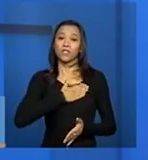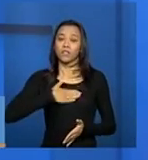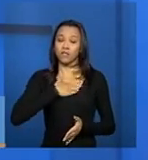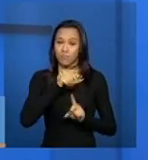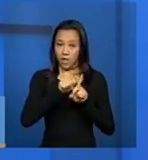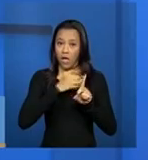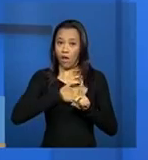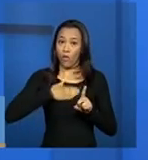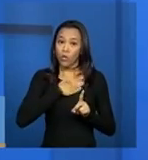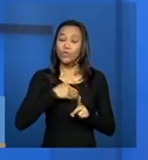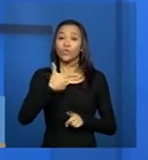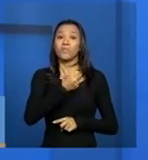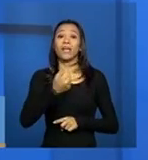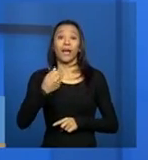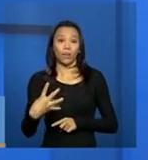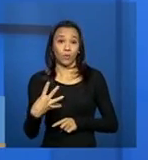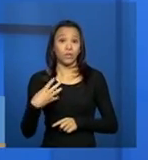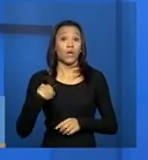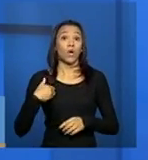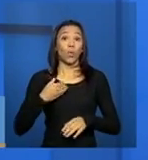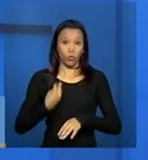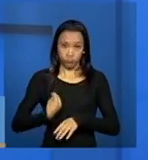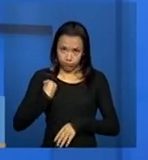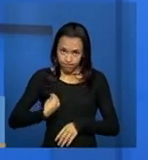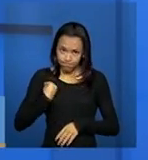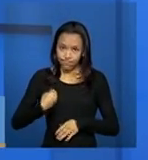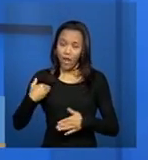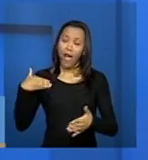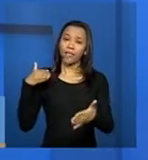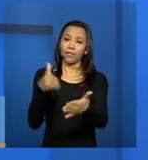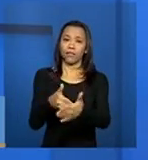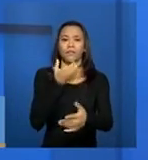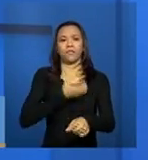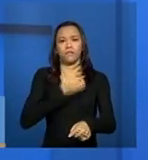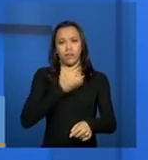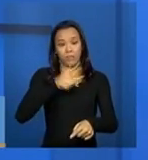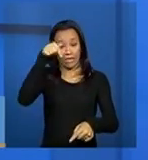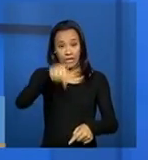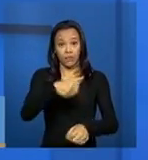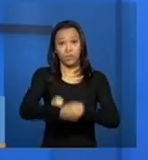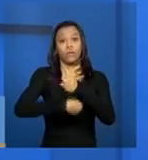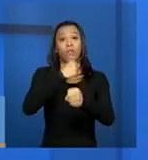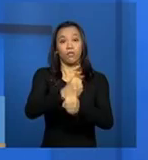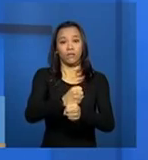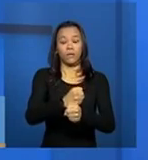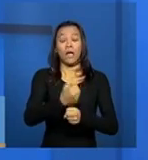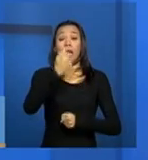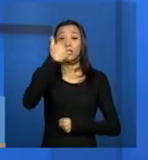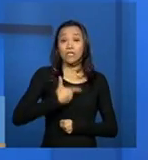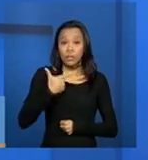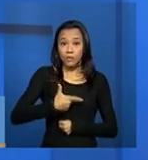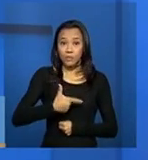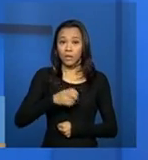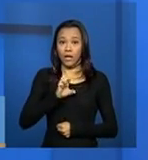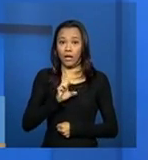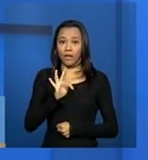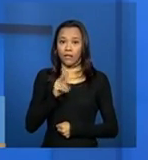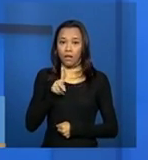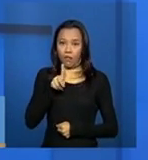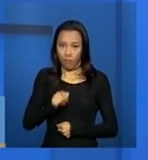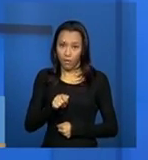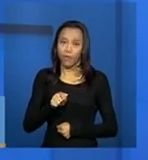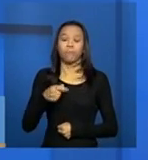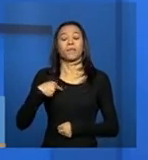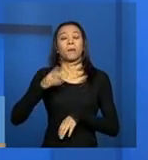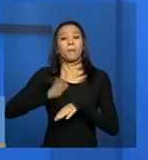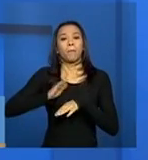Lembrando que a vigência é até dezembro de 2014. Então a segunda etapa considerou o período de 1º